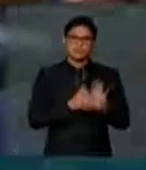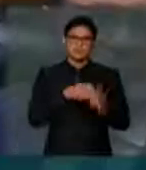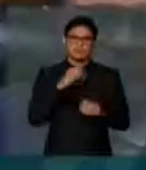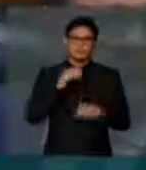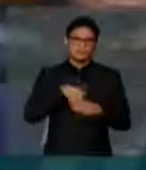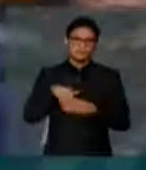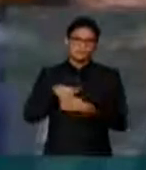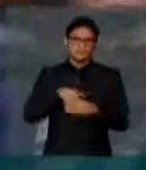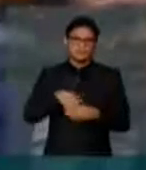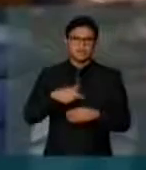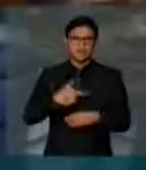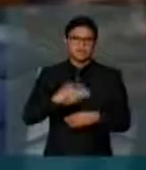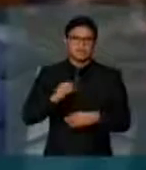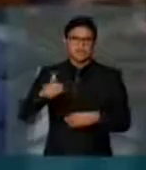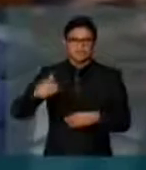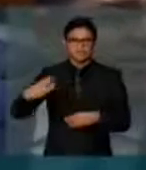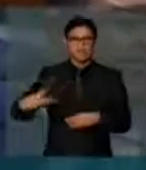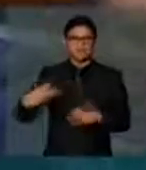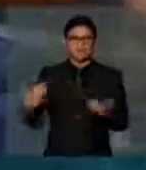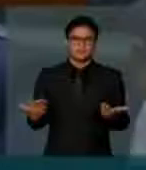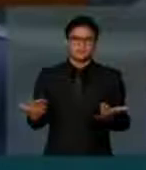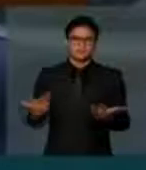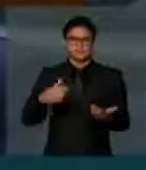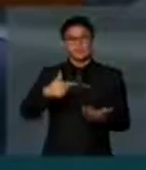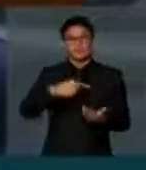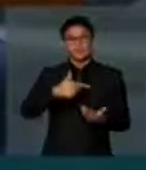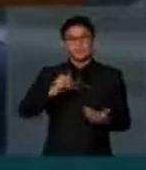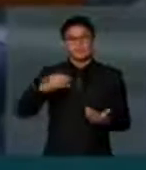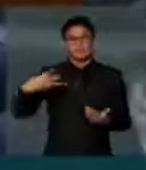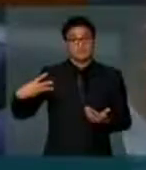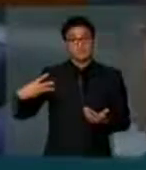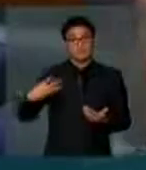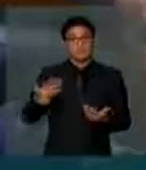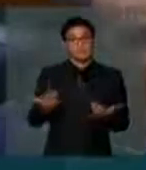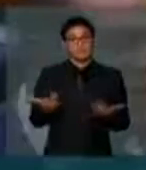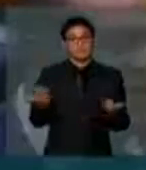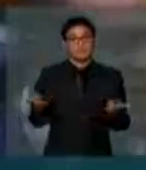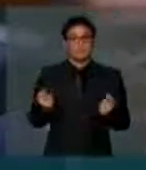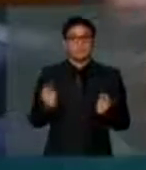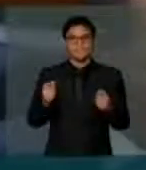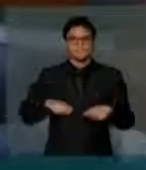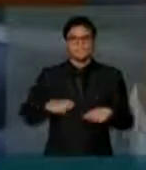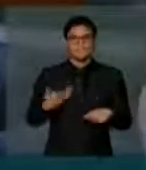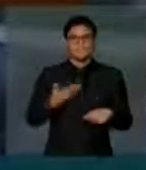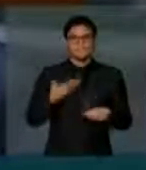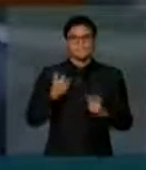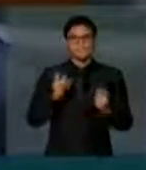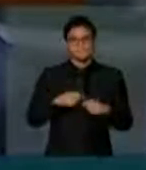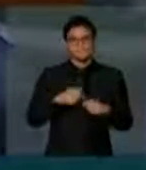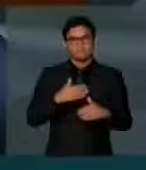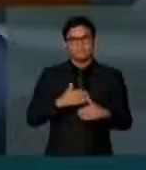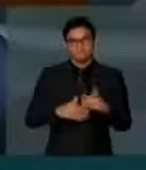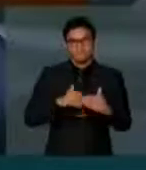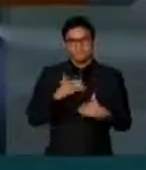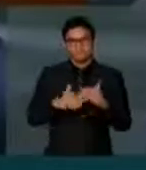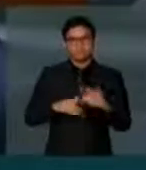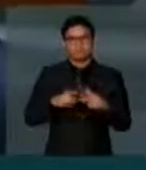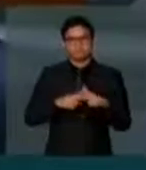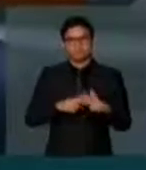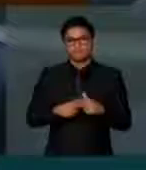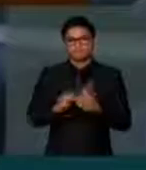desde 2003. Então, na hora que formos discutir o mérito, evidentemente, poderemos fazer algumas sugestões.